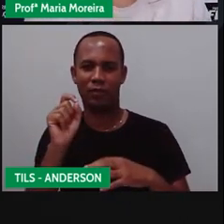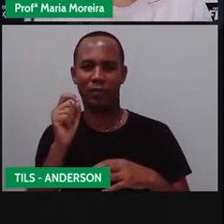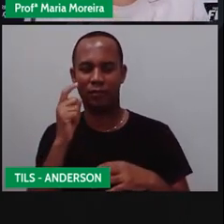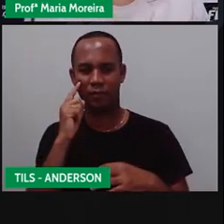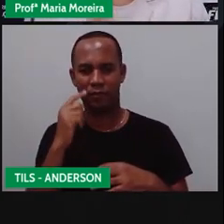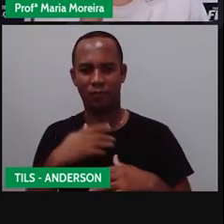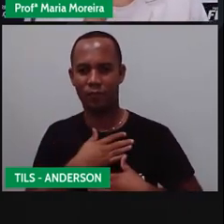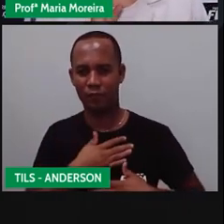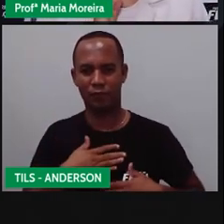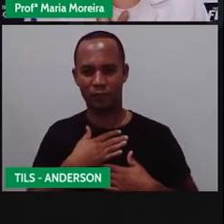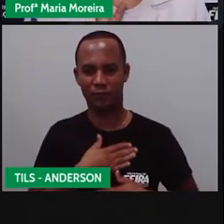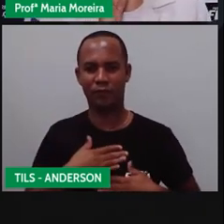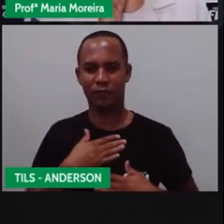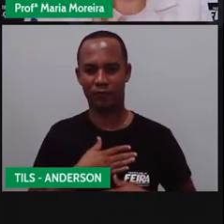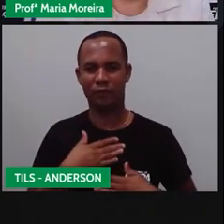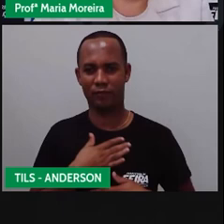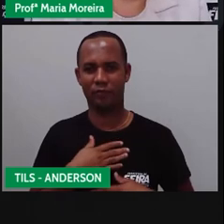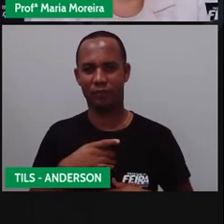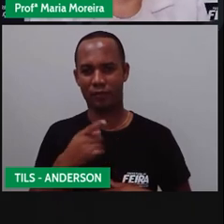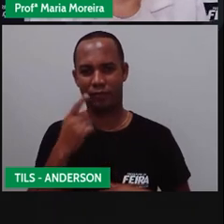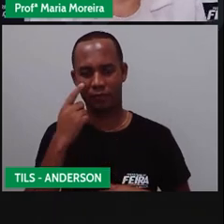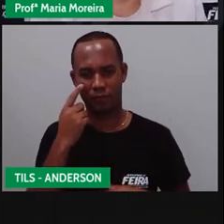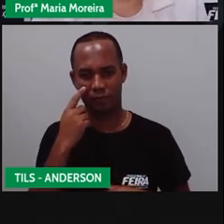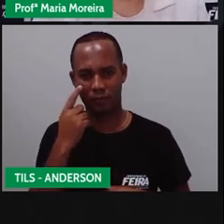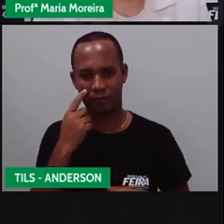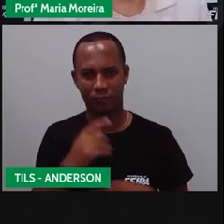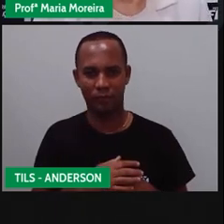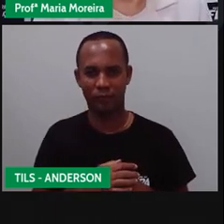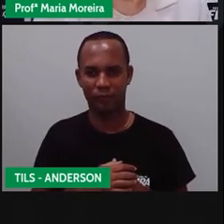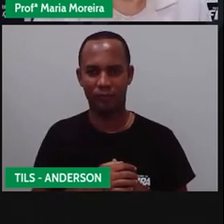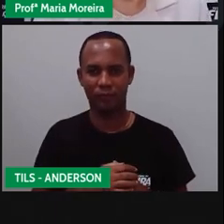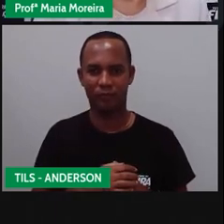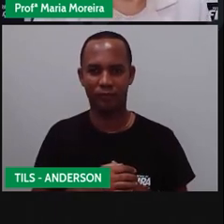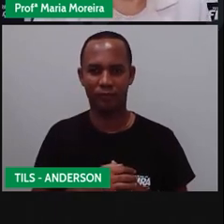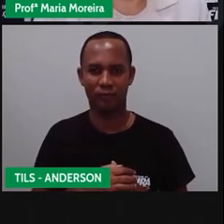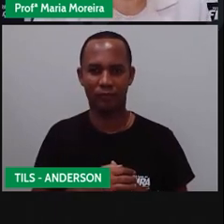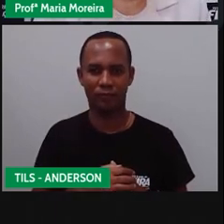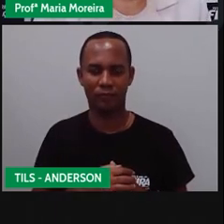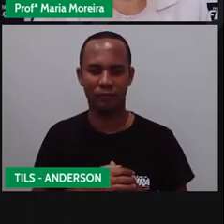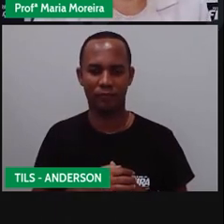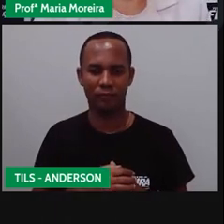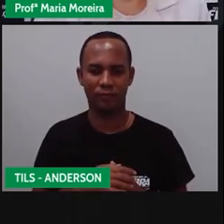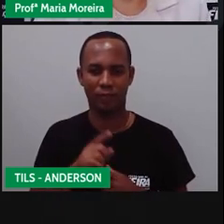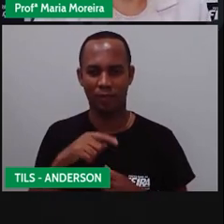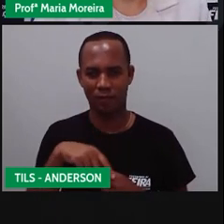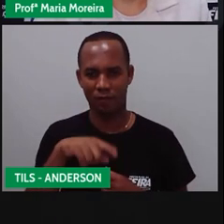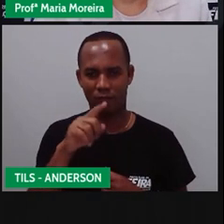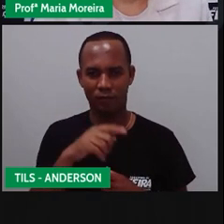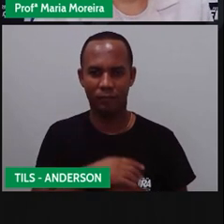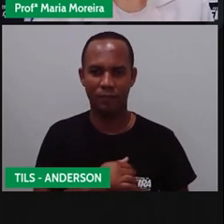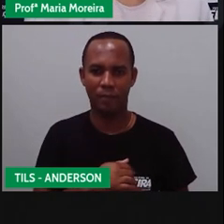ele vai lá, dá o banho no cachorro do franjinha, que agora, para eu esquecer o nome dele. Mas vamos lá. E aí, ele segue.